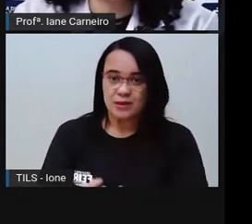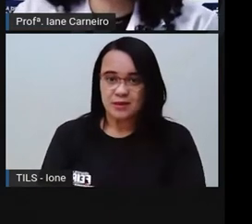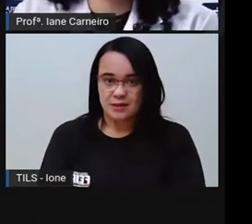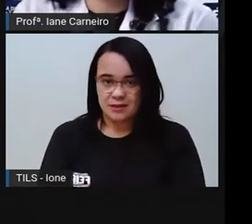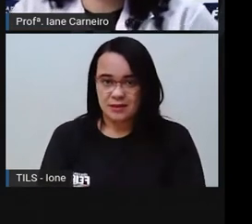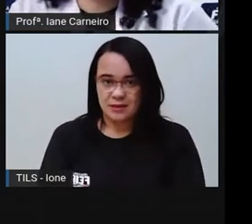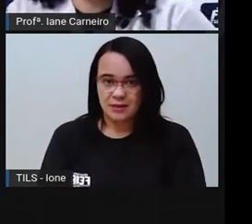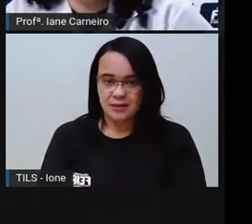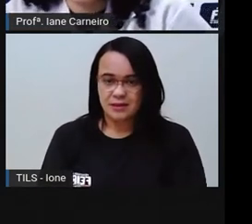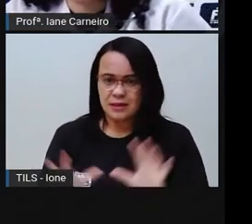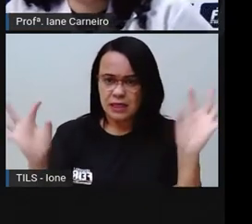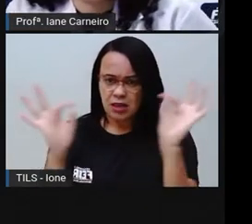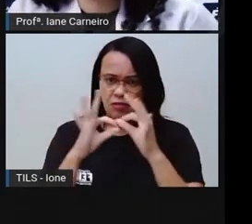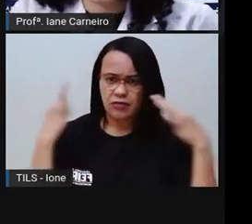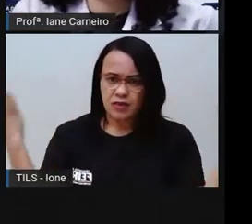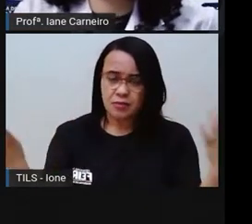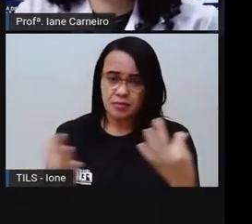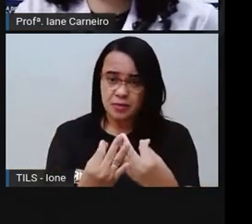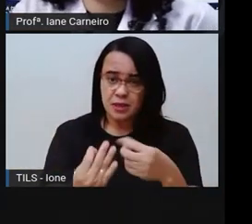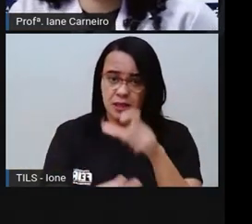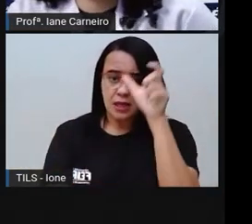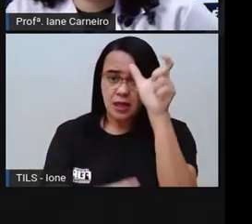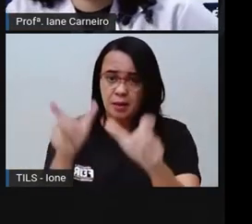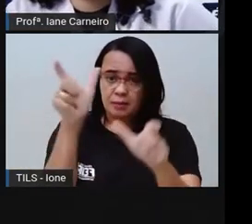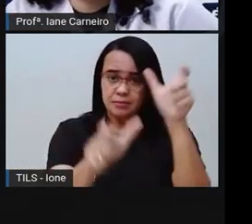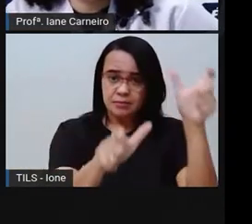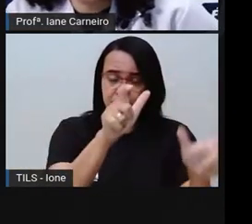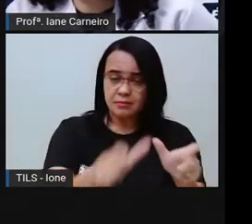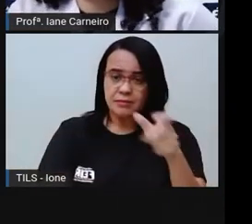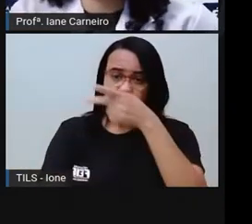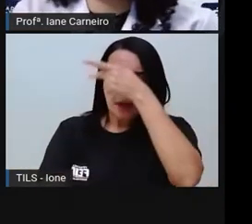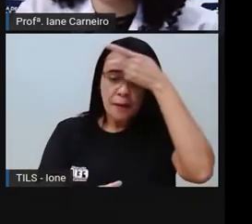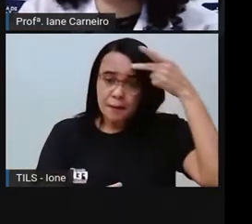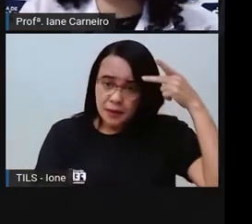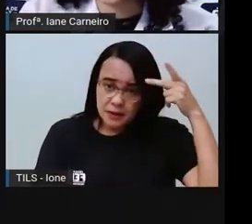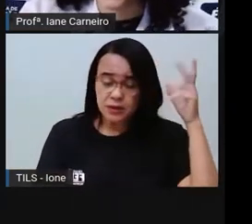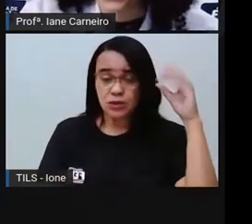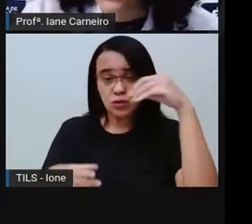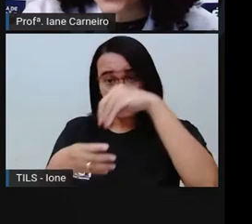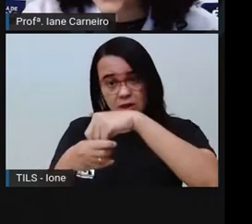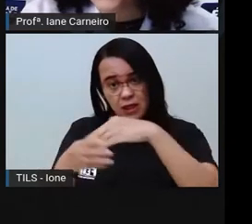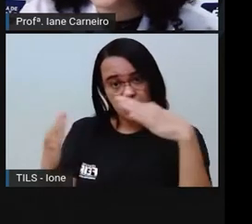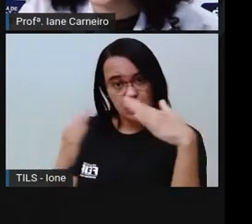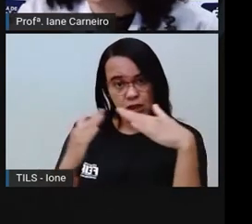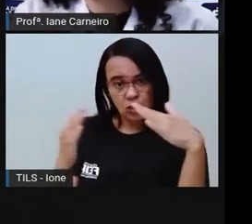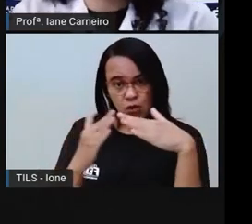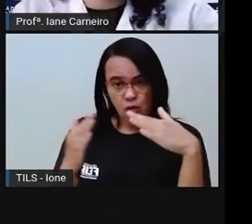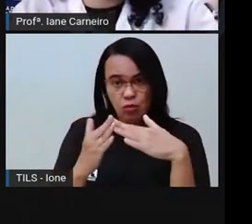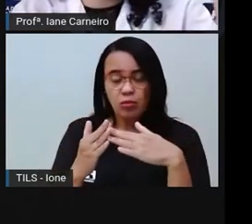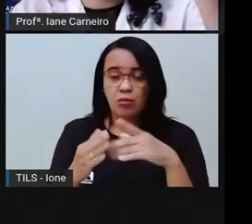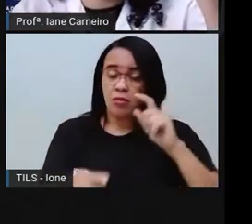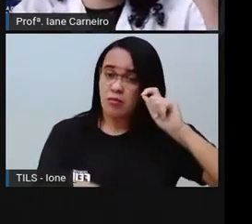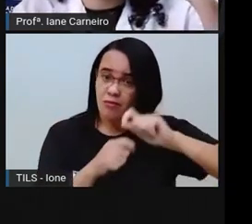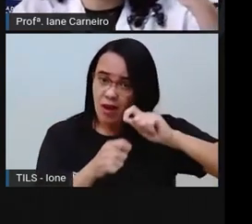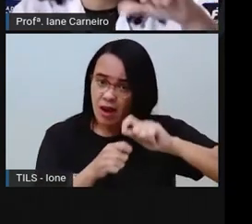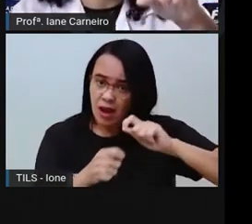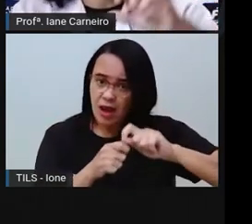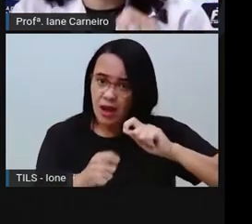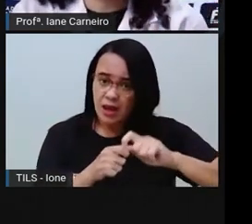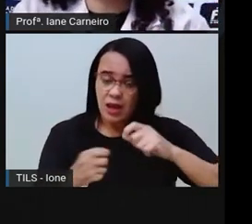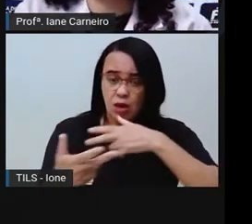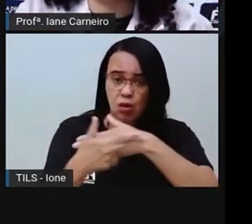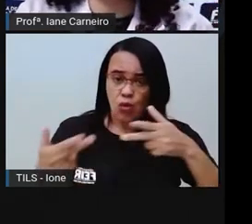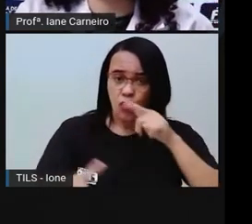integrantes das famílias exercem papéis semelhantes em famílias diferentes? Olha o que a Pró falou lá antes.